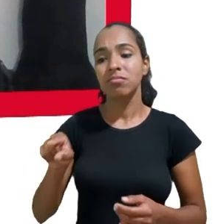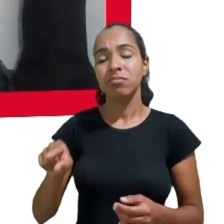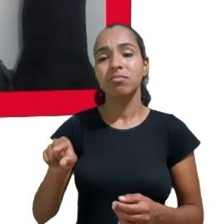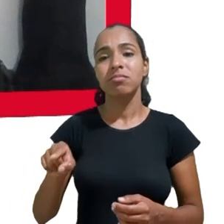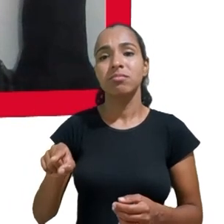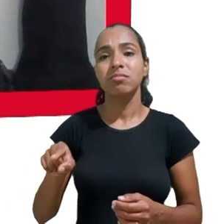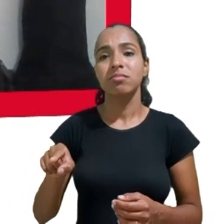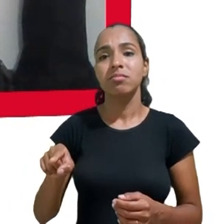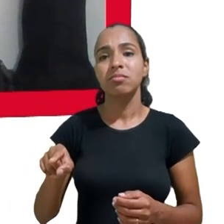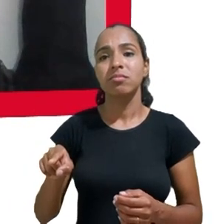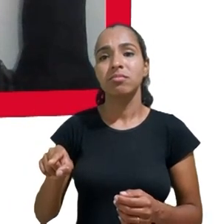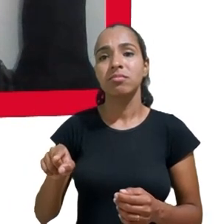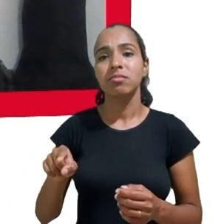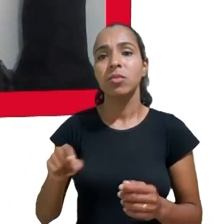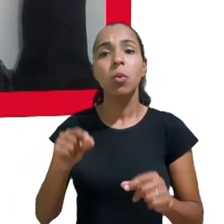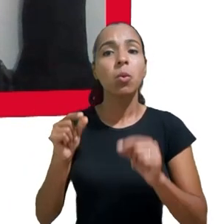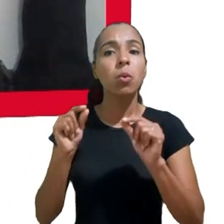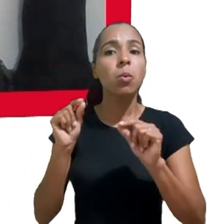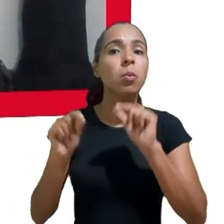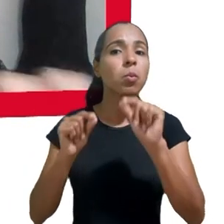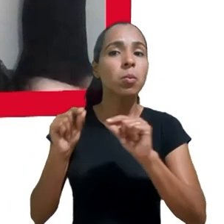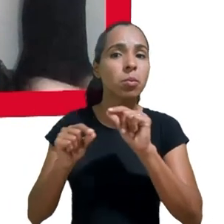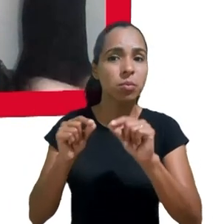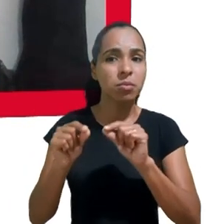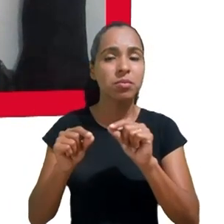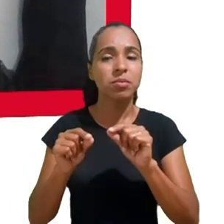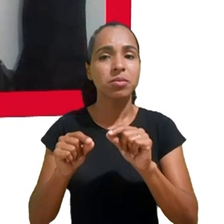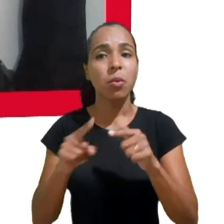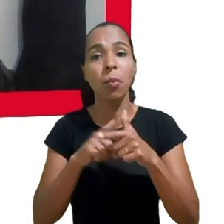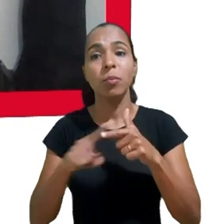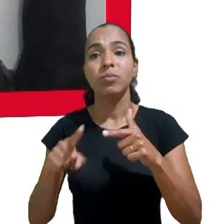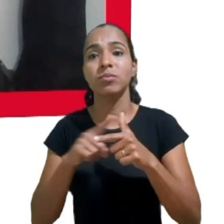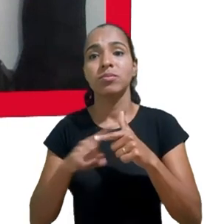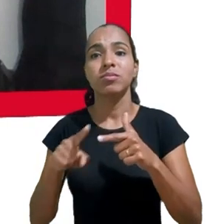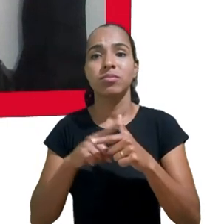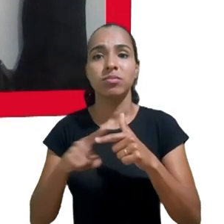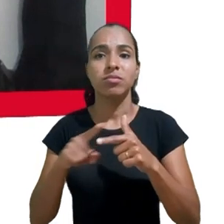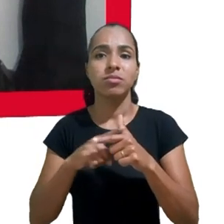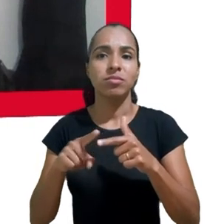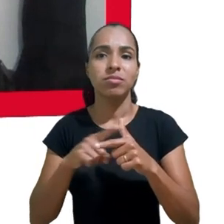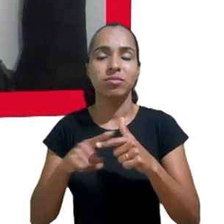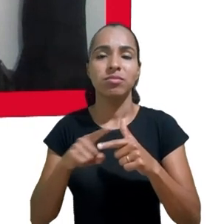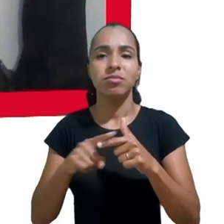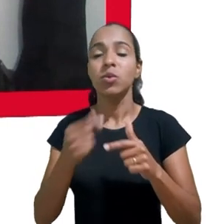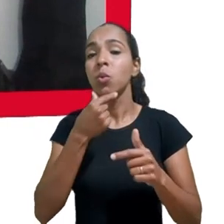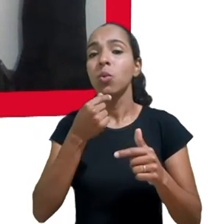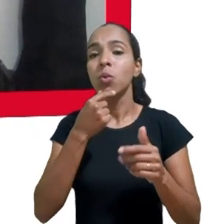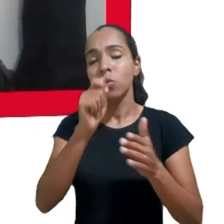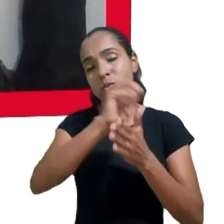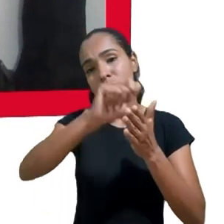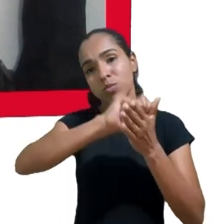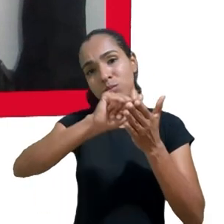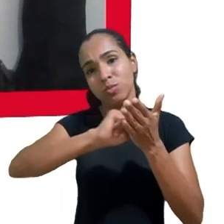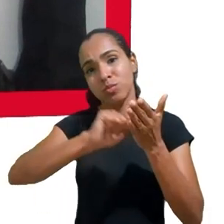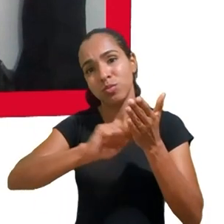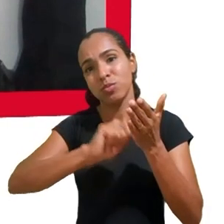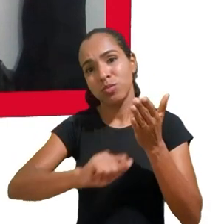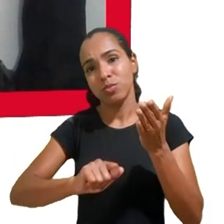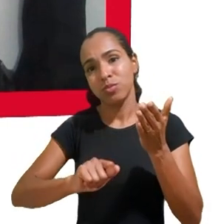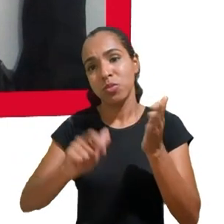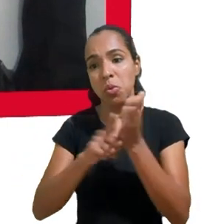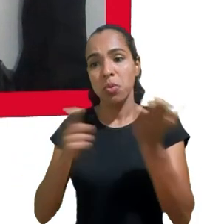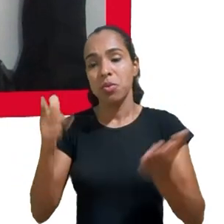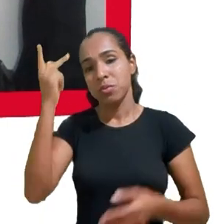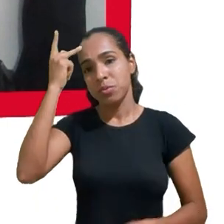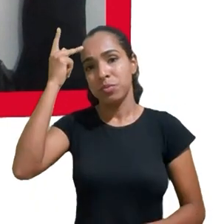do que tem se chamado de a grande ruptura. O Ronaldo Lemos escreveu um ensaio na Ilustríssima da Folha de São Paulo, muito bonito, muito importante o ensaio dele,